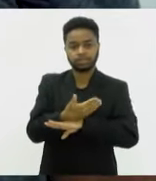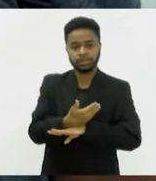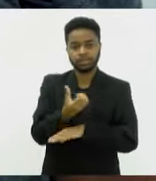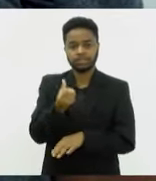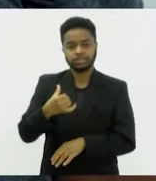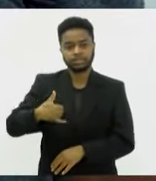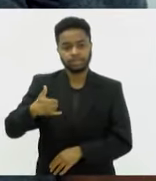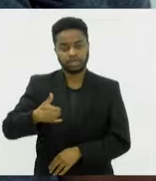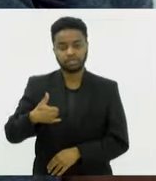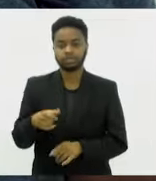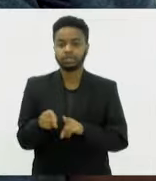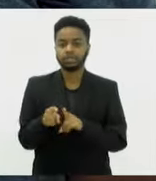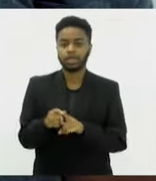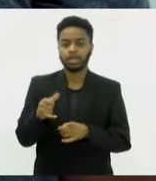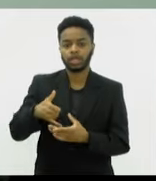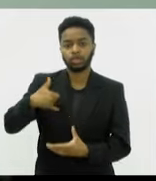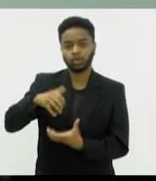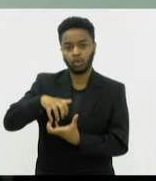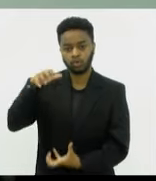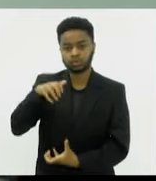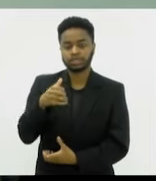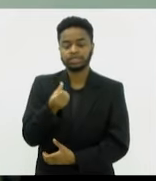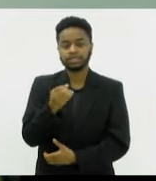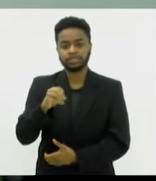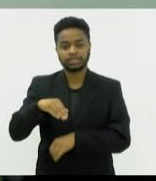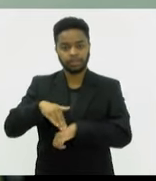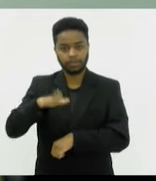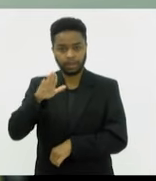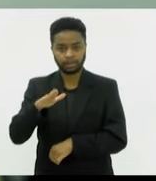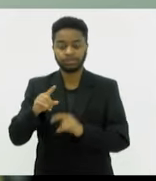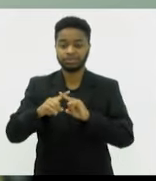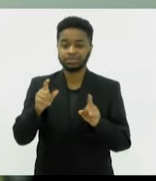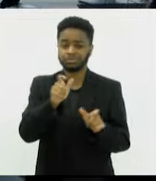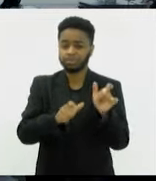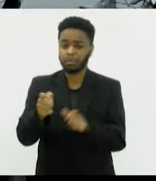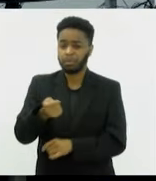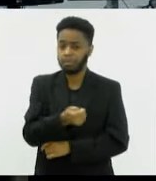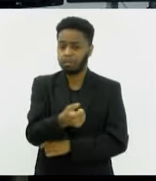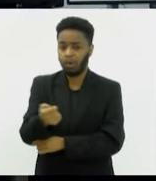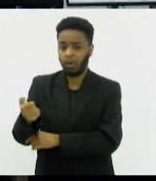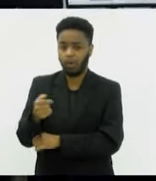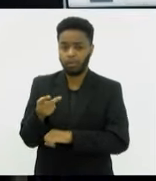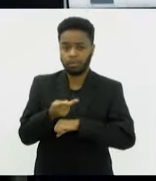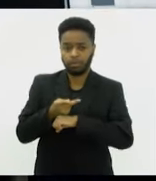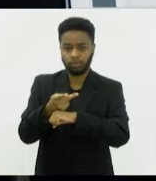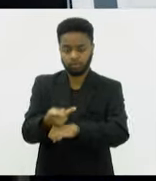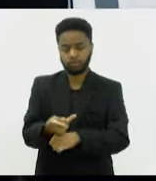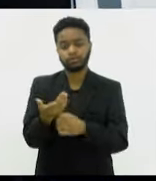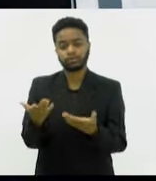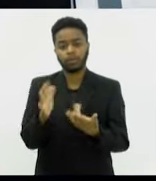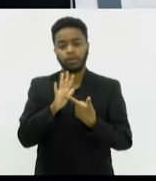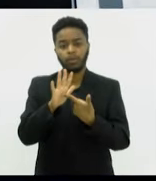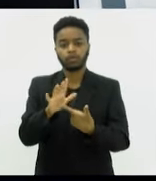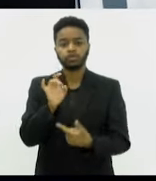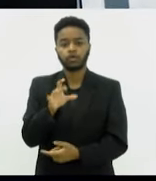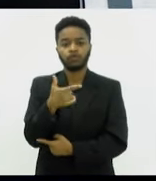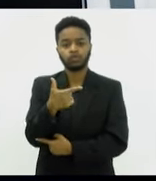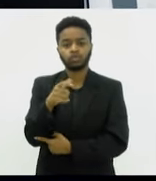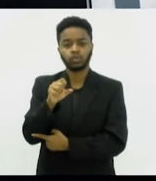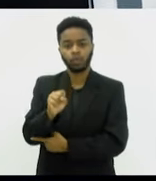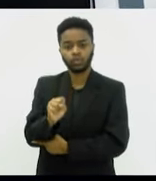idosos com 60 anos ou mais e gestantes. Mas não houve procura. Os números representam uma cobertura de 28